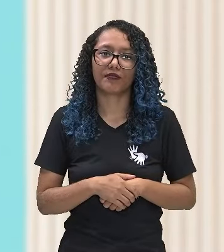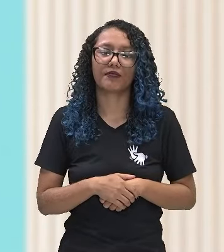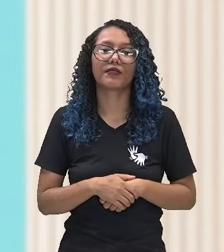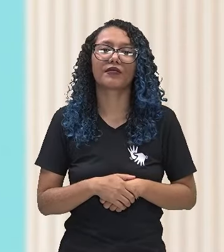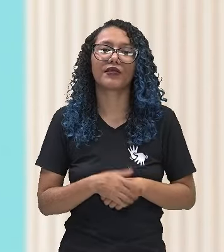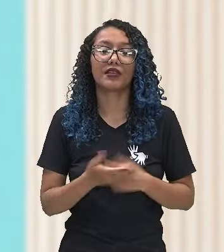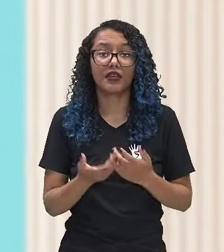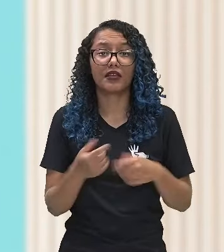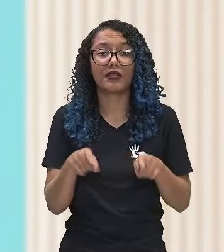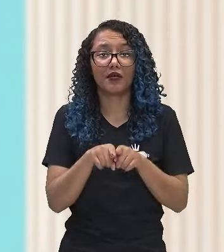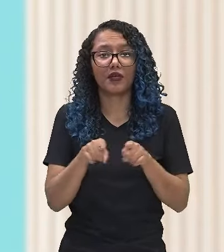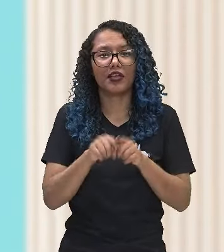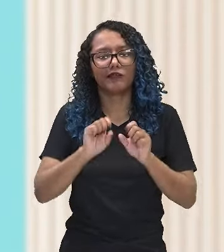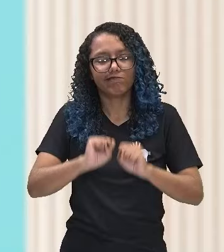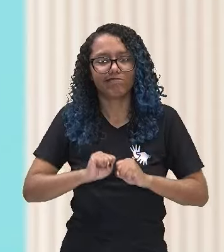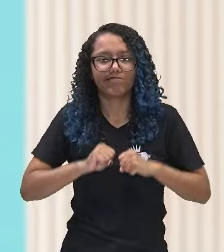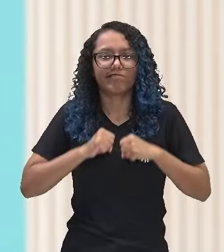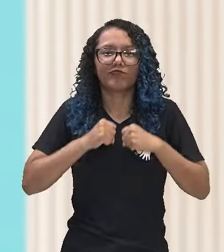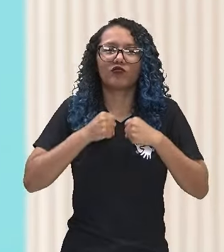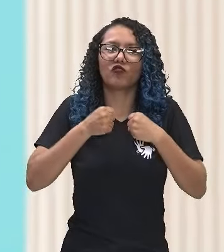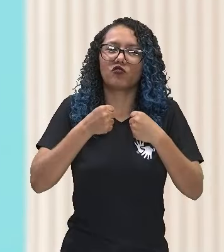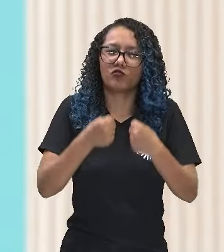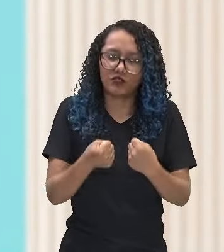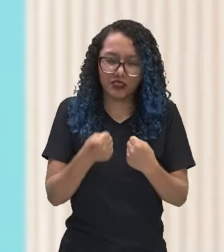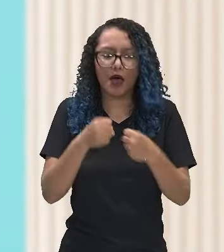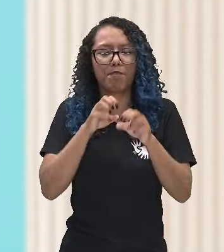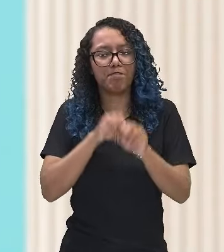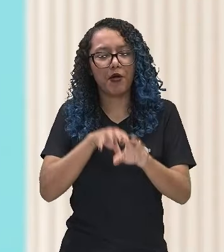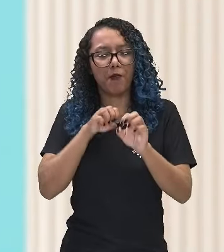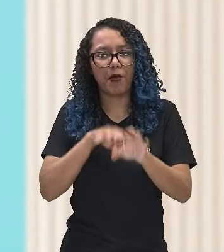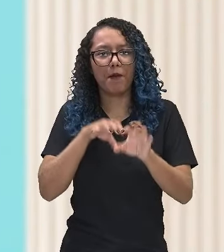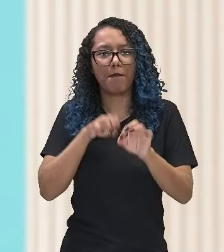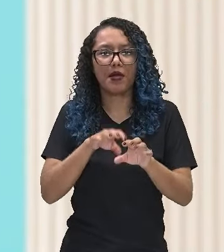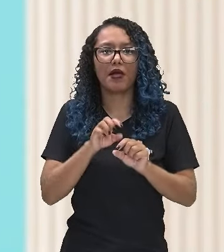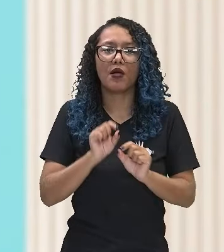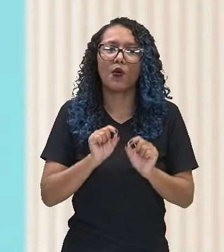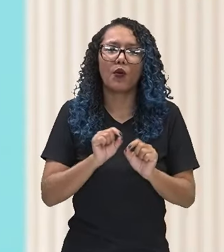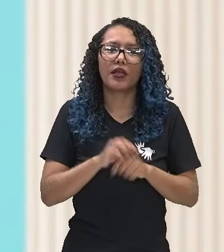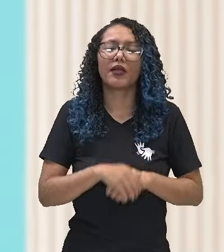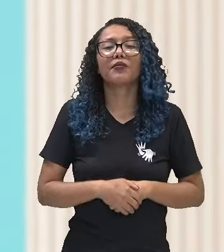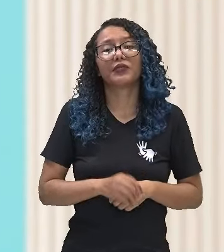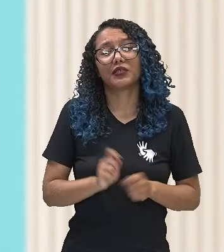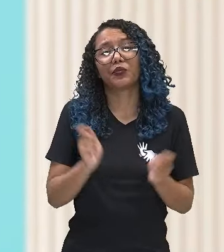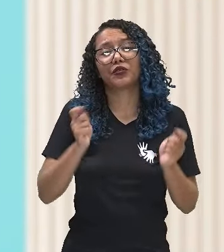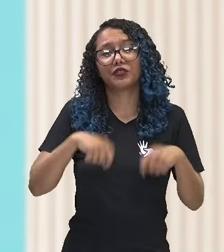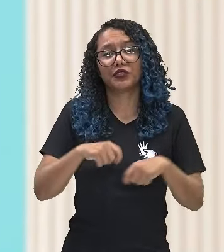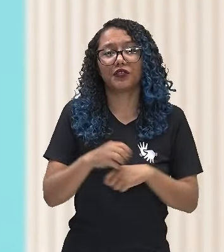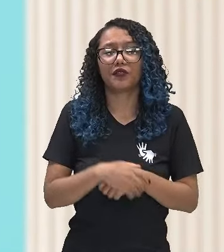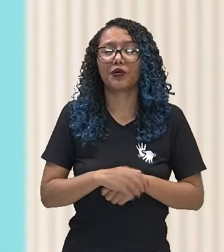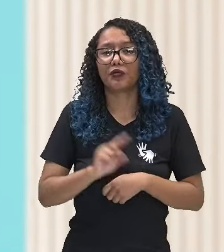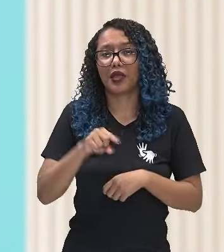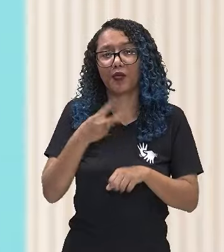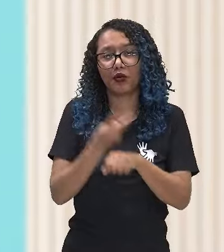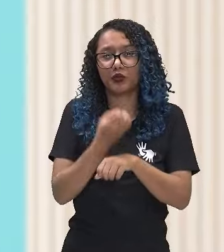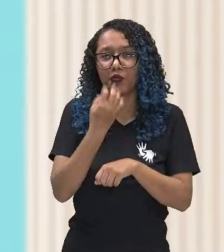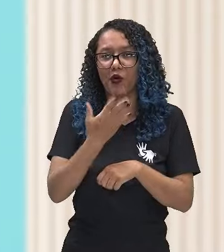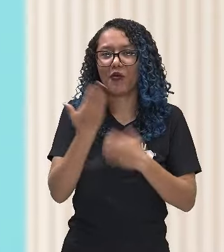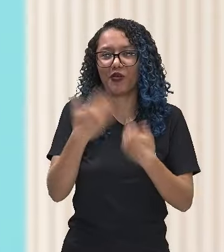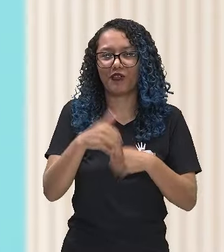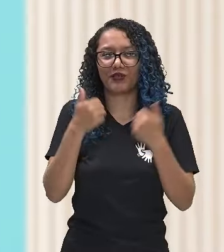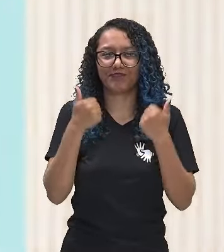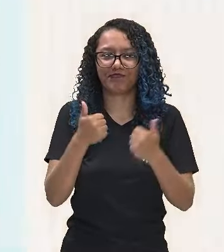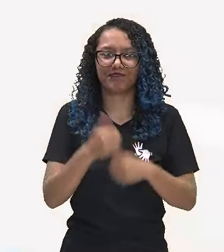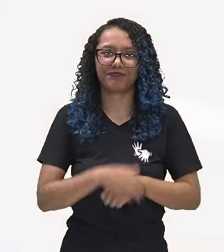tentando aqui trabalhar cada vez mais para que a gente possa fazer logo depois uma ótima avaliação, tá bom?